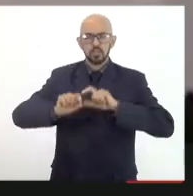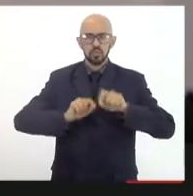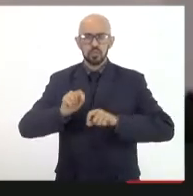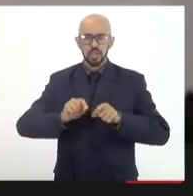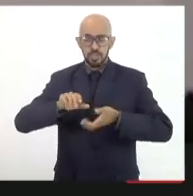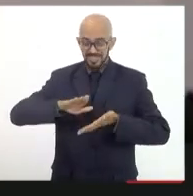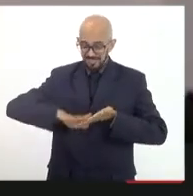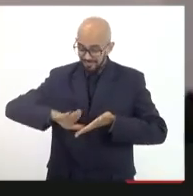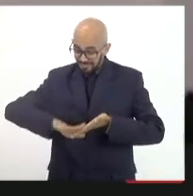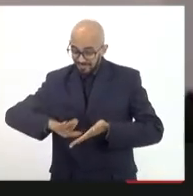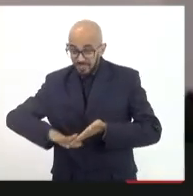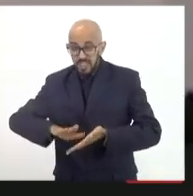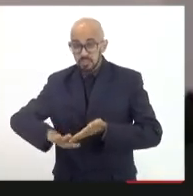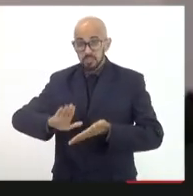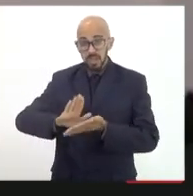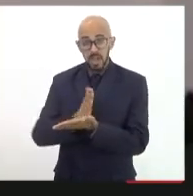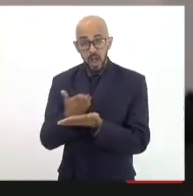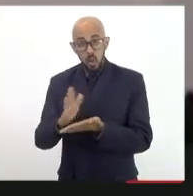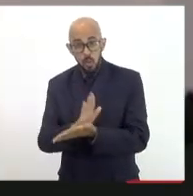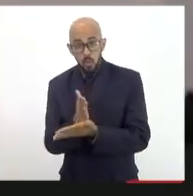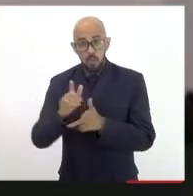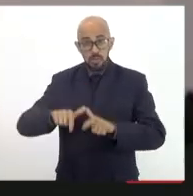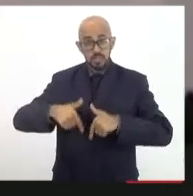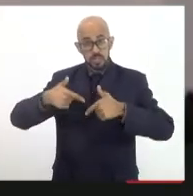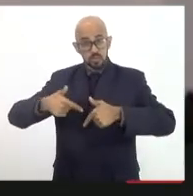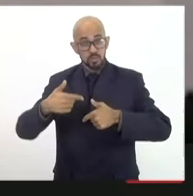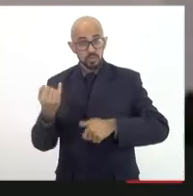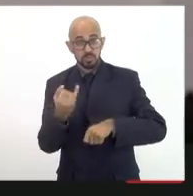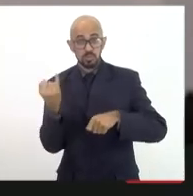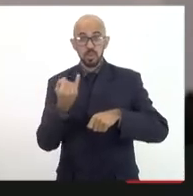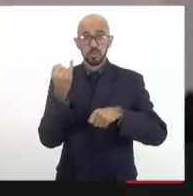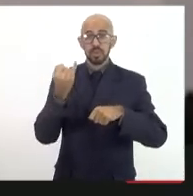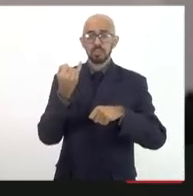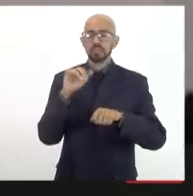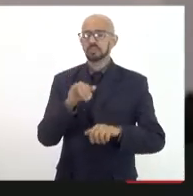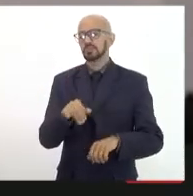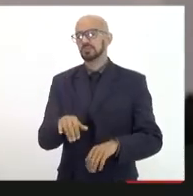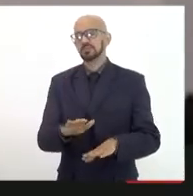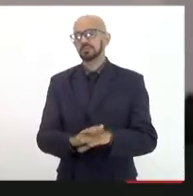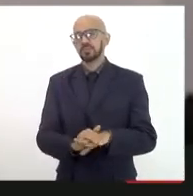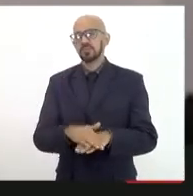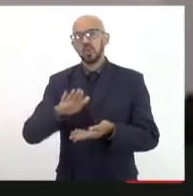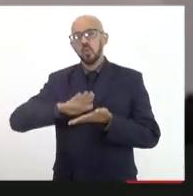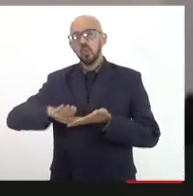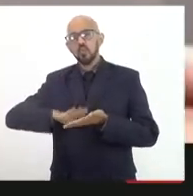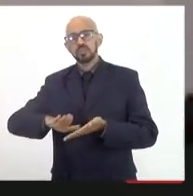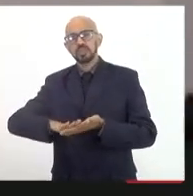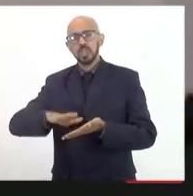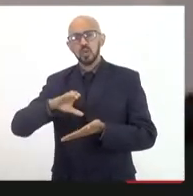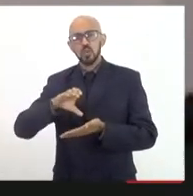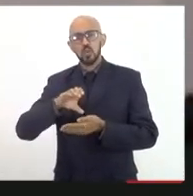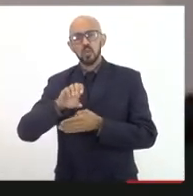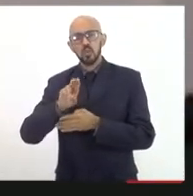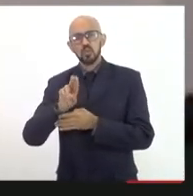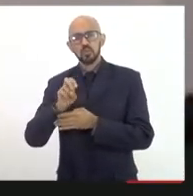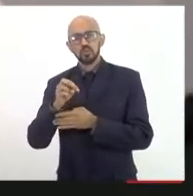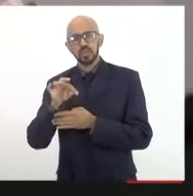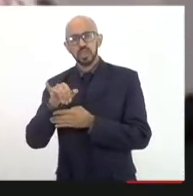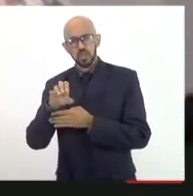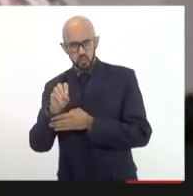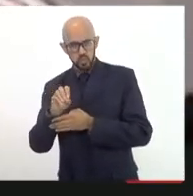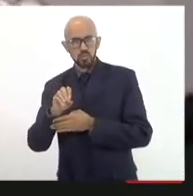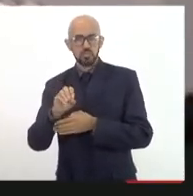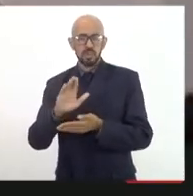para algumas ações fundamentais, até porque o custeio em alguns aspectos também é investimento,